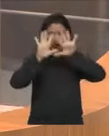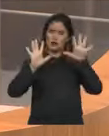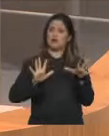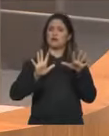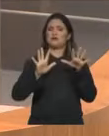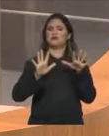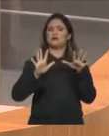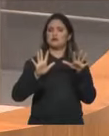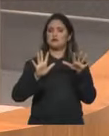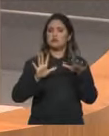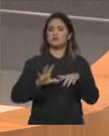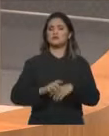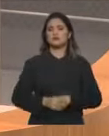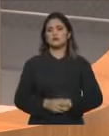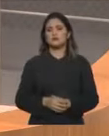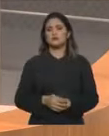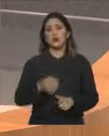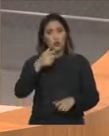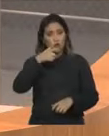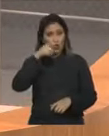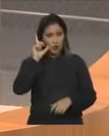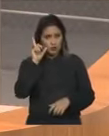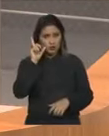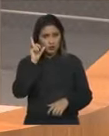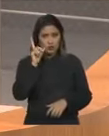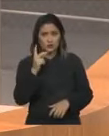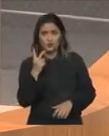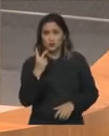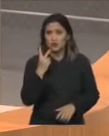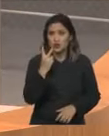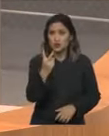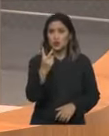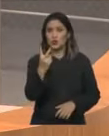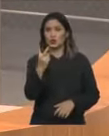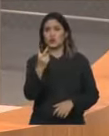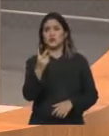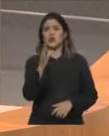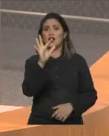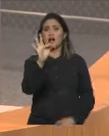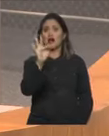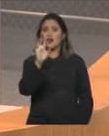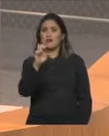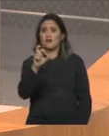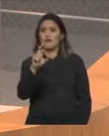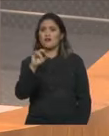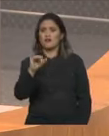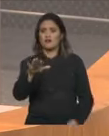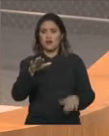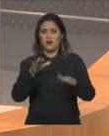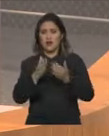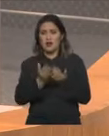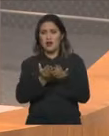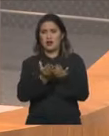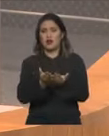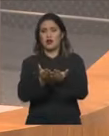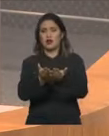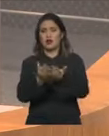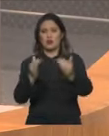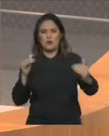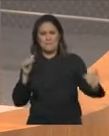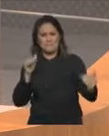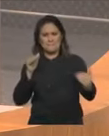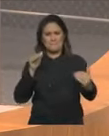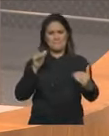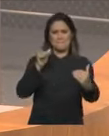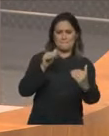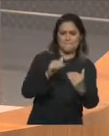serviço. Ontem, duas embarcações colidiram, deputado Adelmo, colocando em risco o direito básico